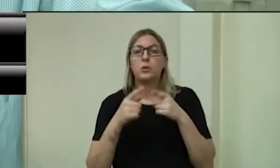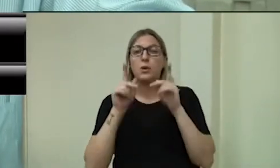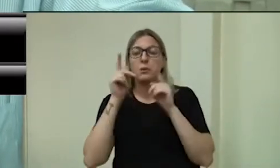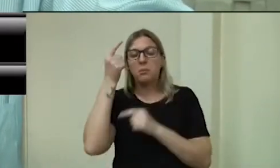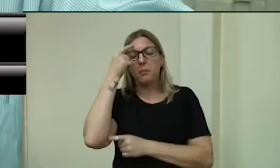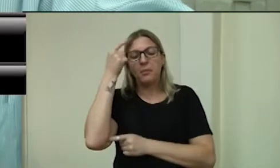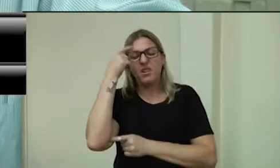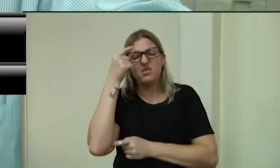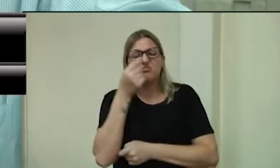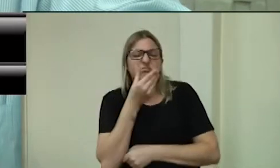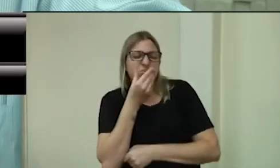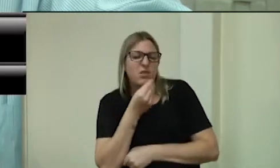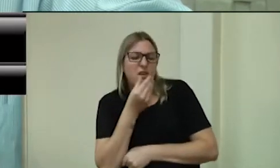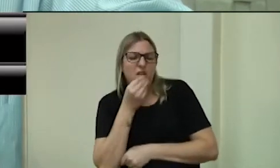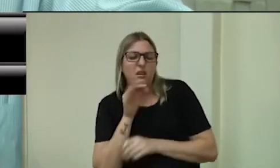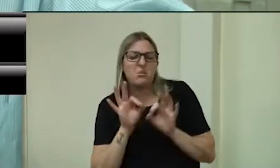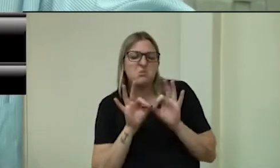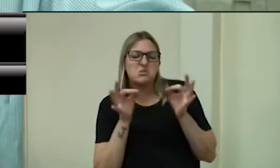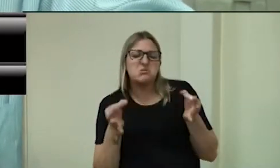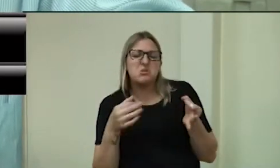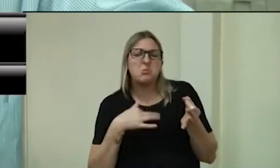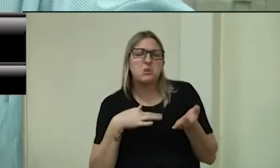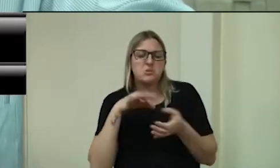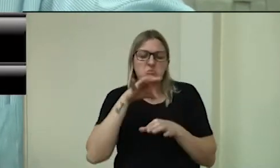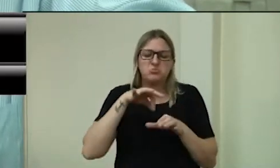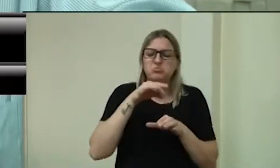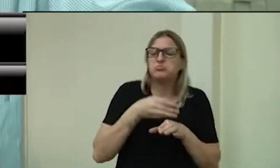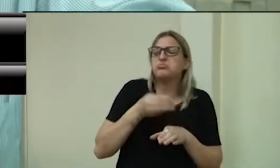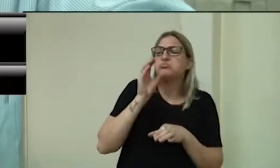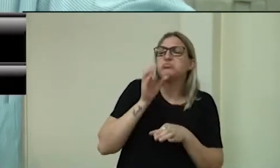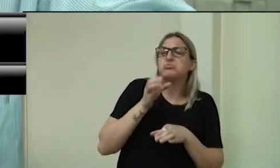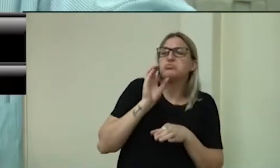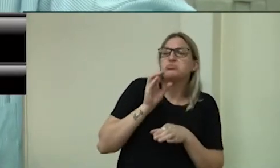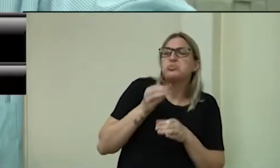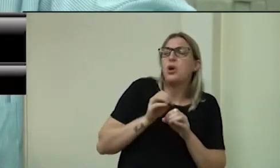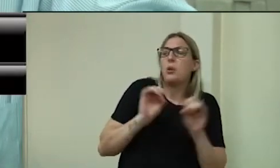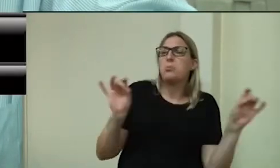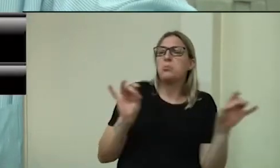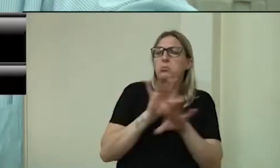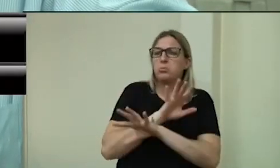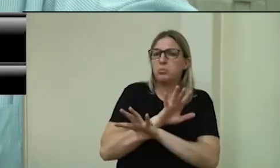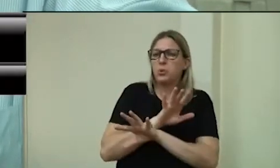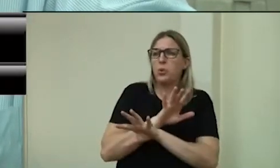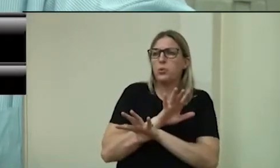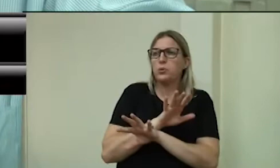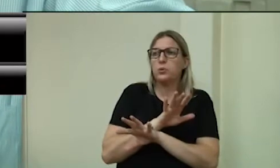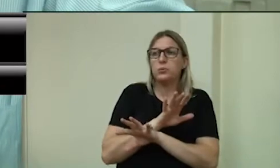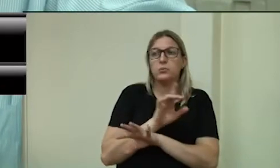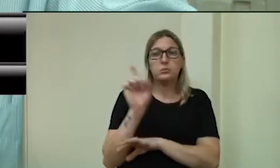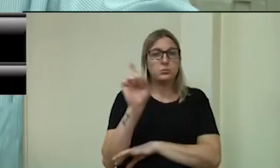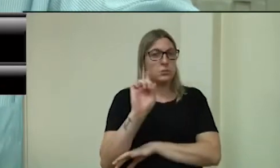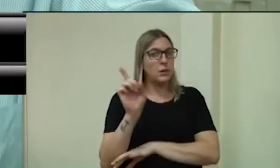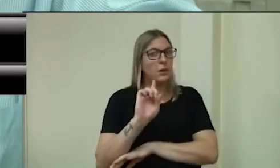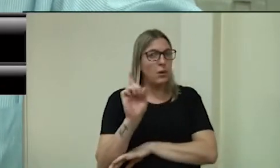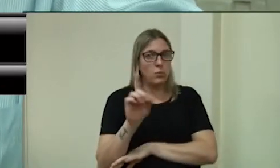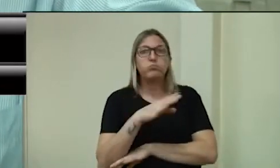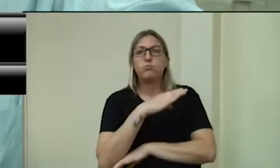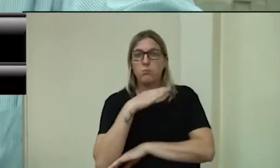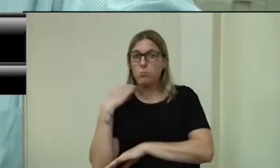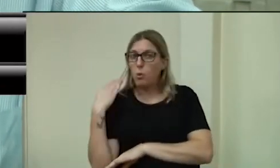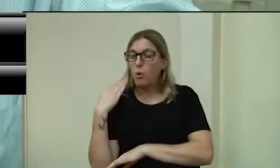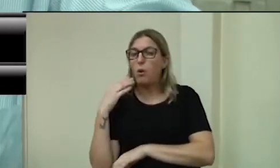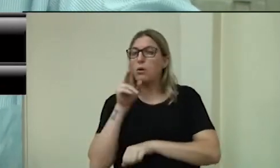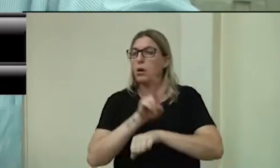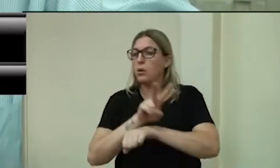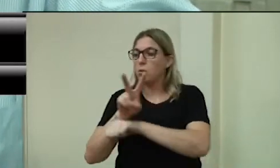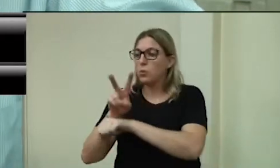um chá quente e vou dormir. Ela mata, ela afoga a pessoa. Então, se cuide, e vou dizer uma coisa para vocês, eu tenho,